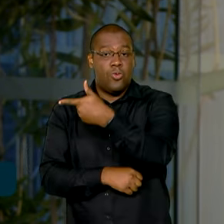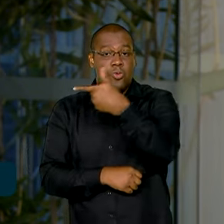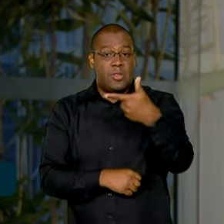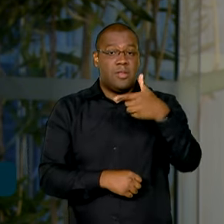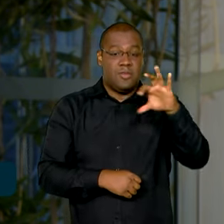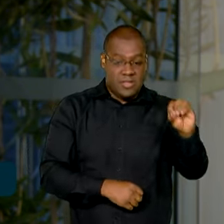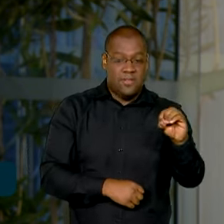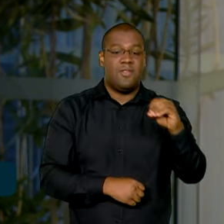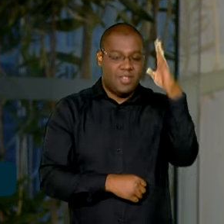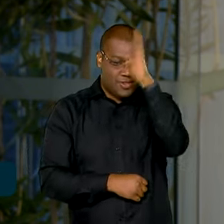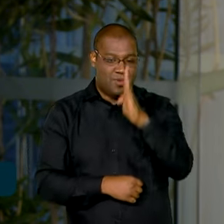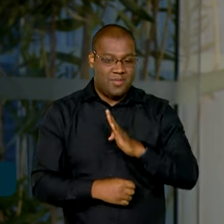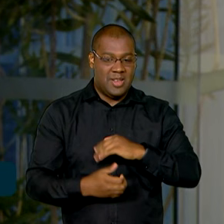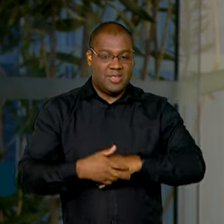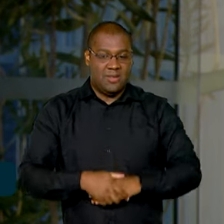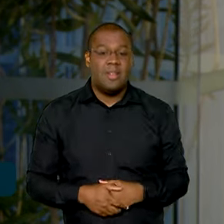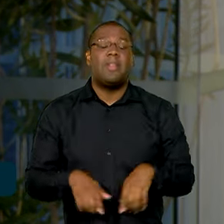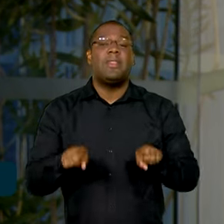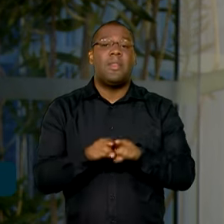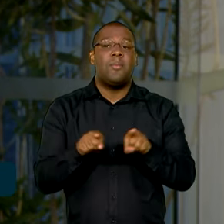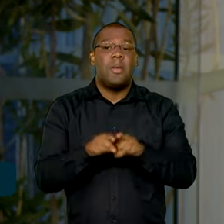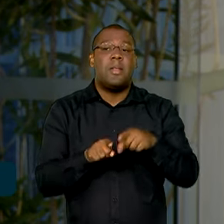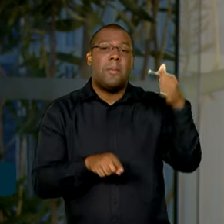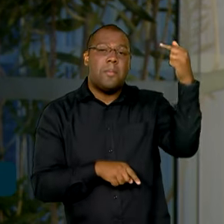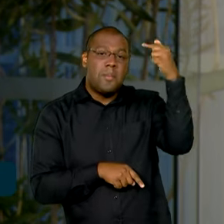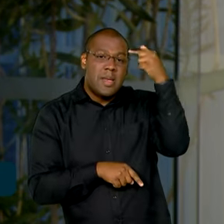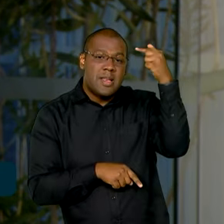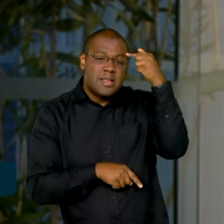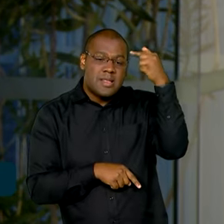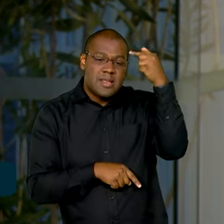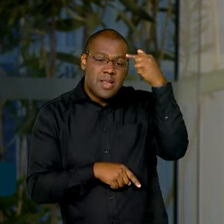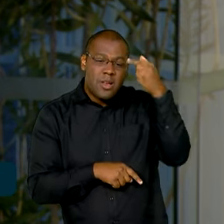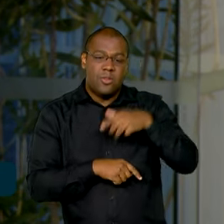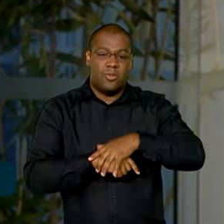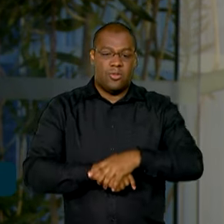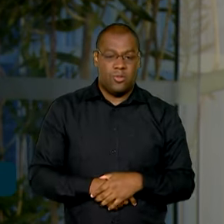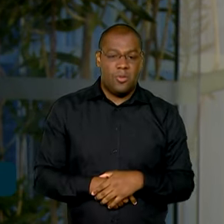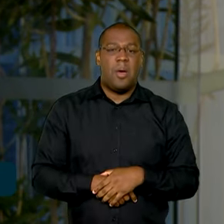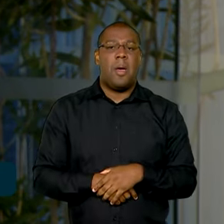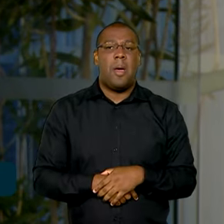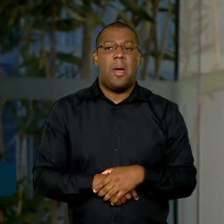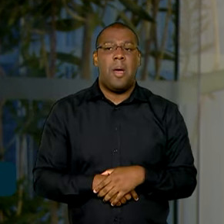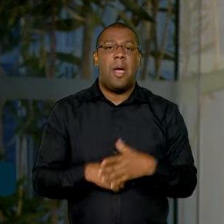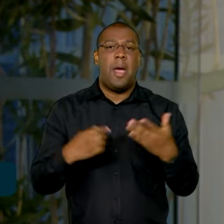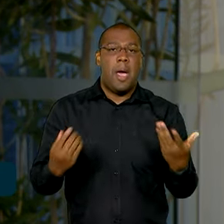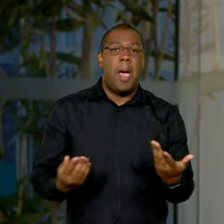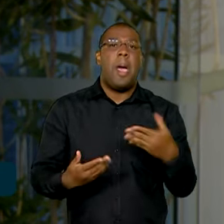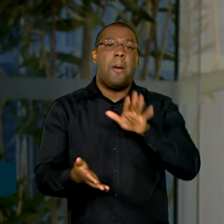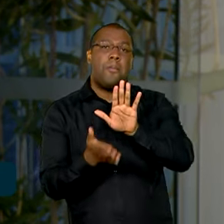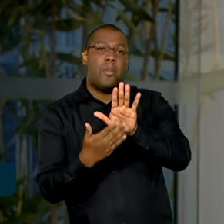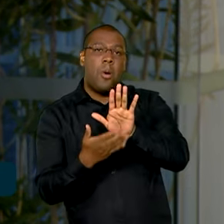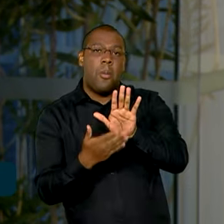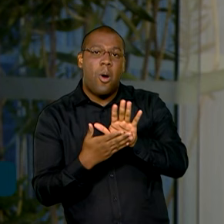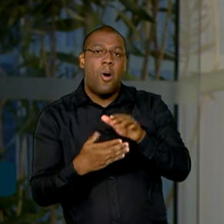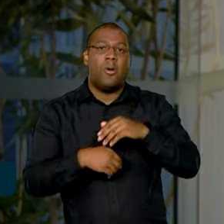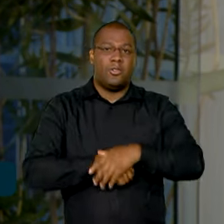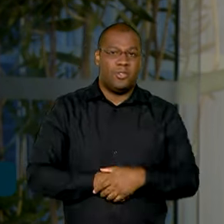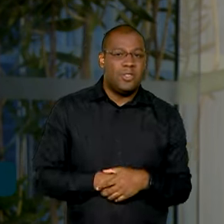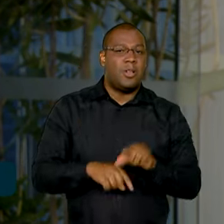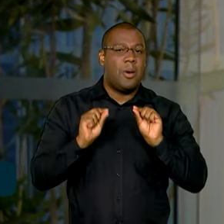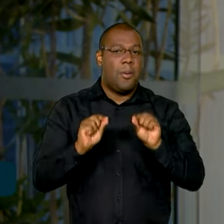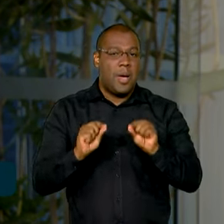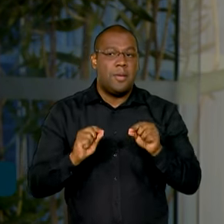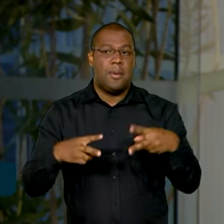E também pensando em aumentar as chances de candidatos de várias regiões do Brasil, a Petrobras